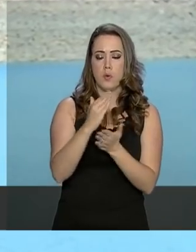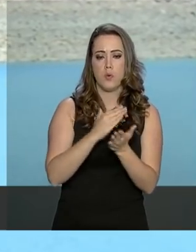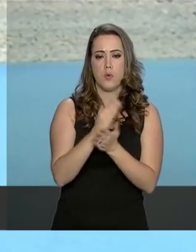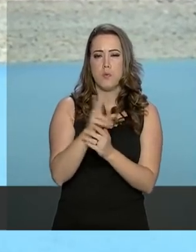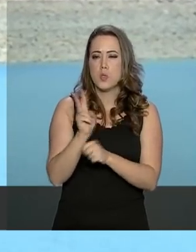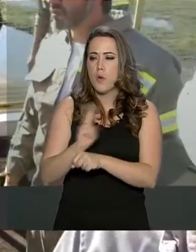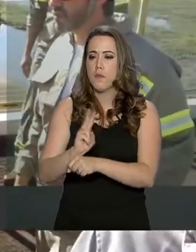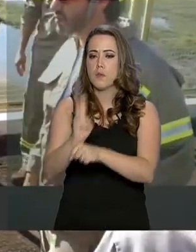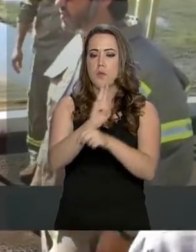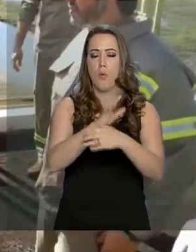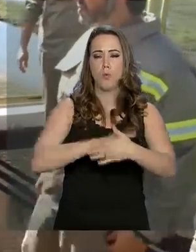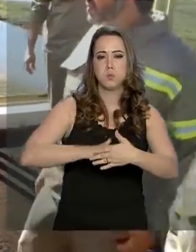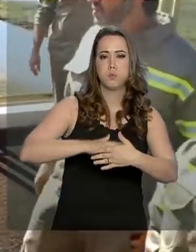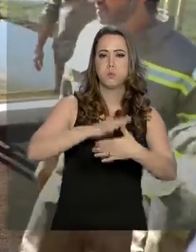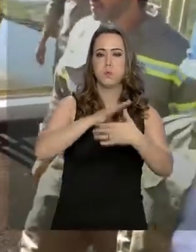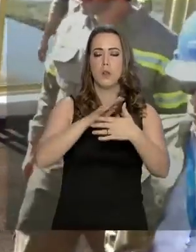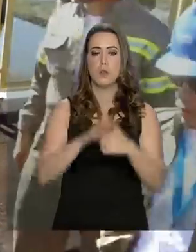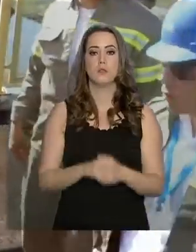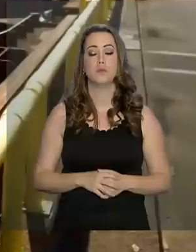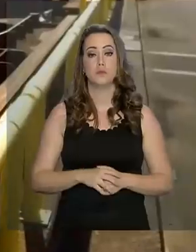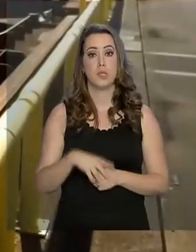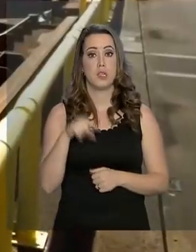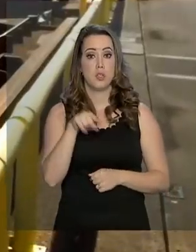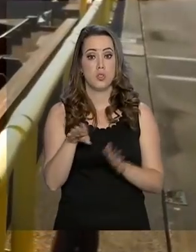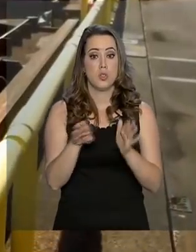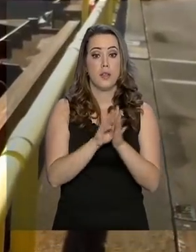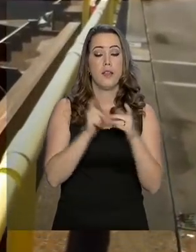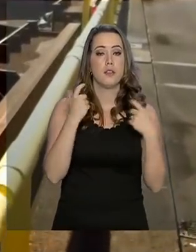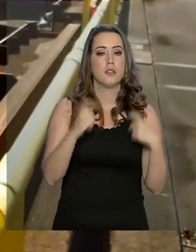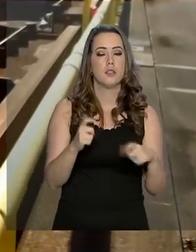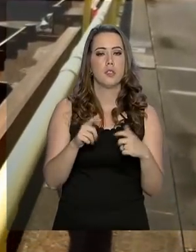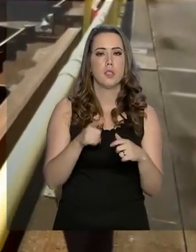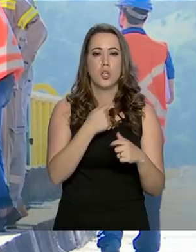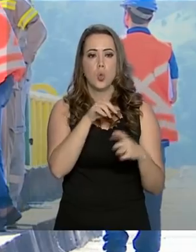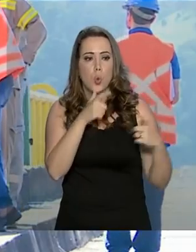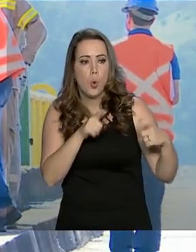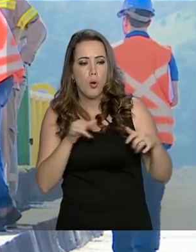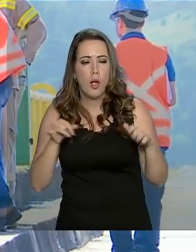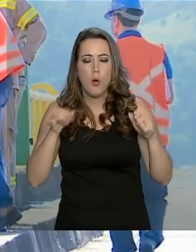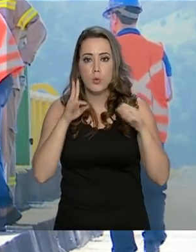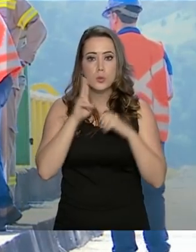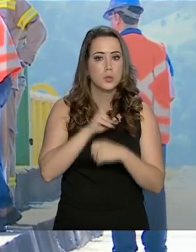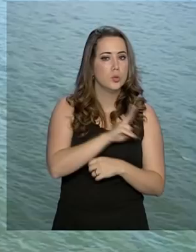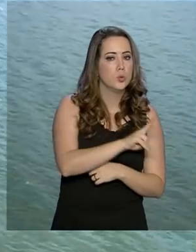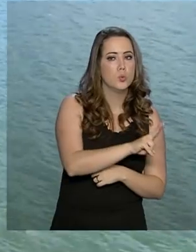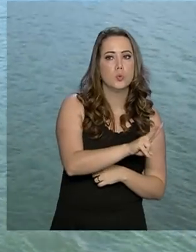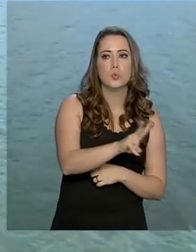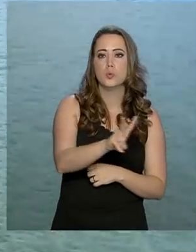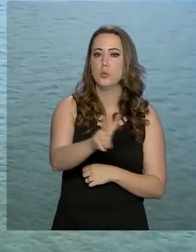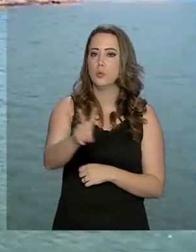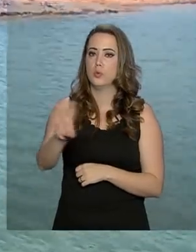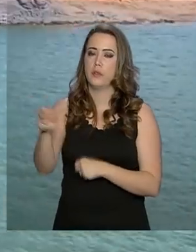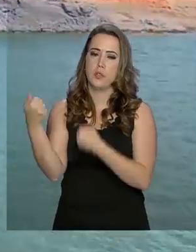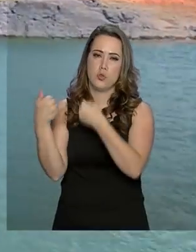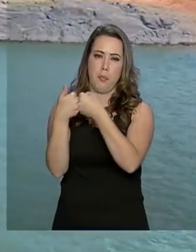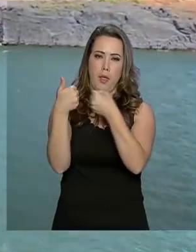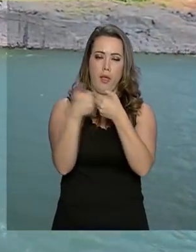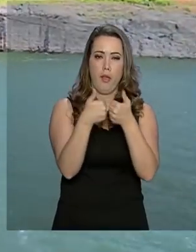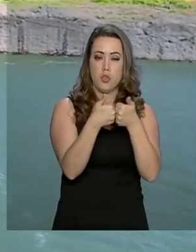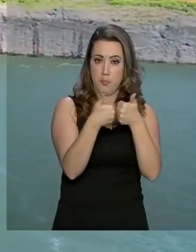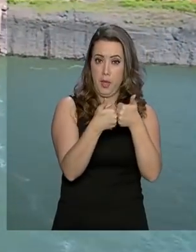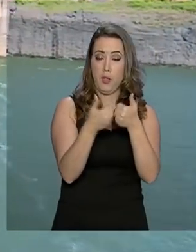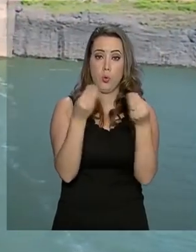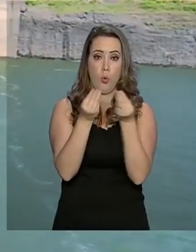hidrelétricas. Os fiscais vieram a campo e, no meio dessa imensidão, conferiram de perto as condições de segurança das